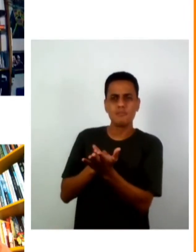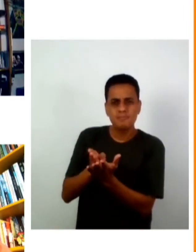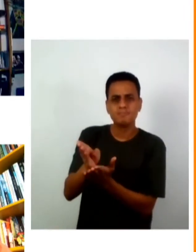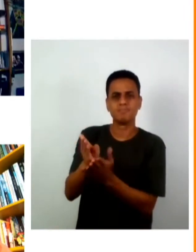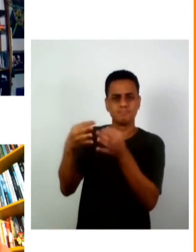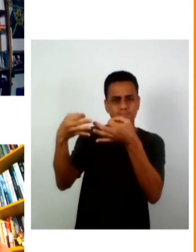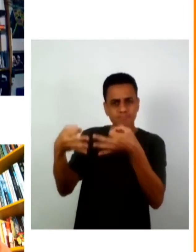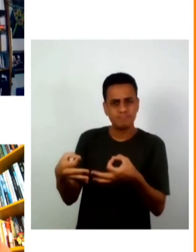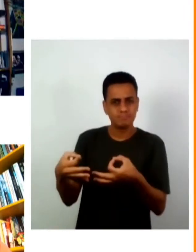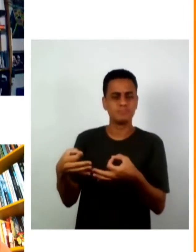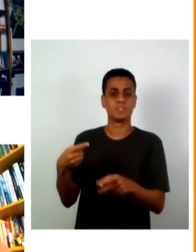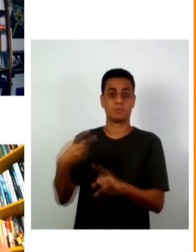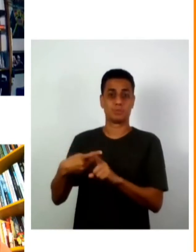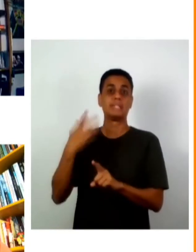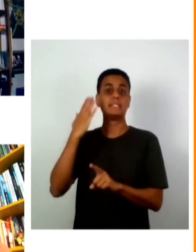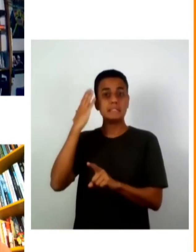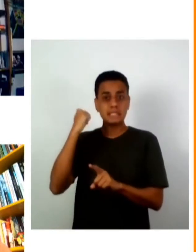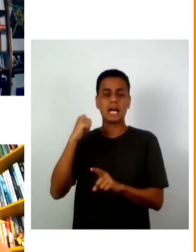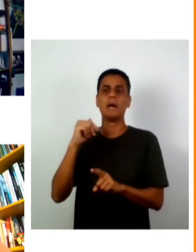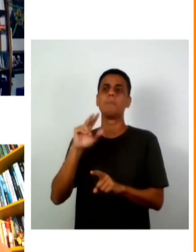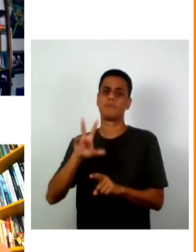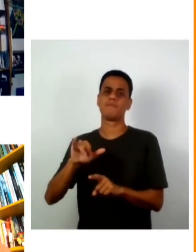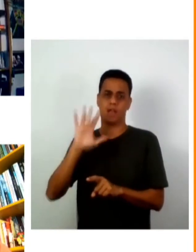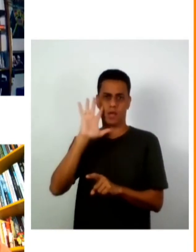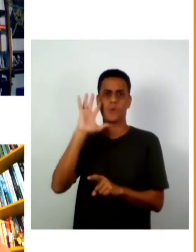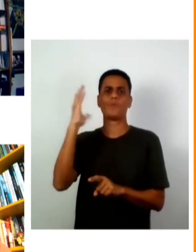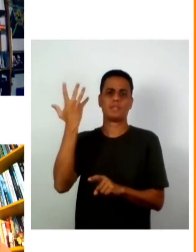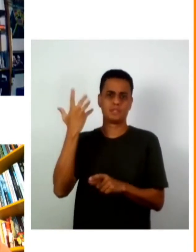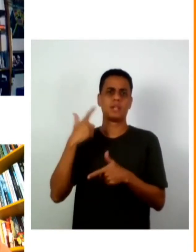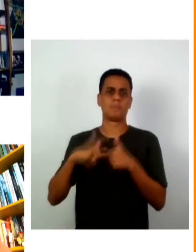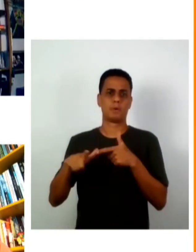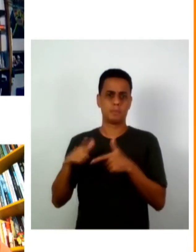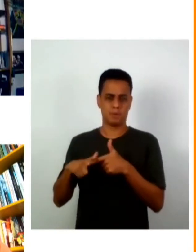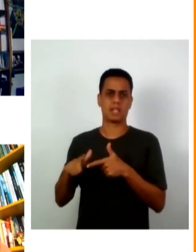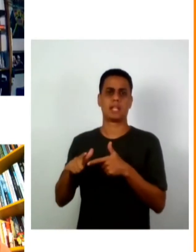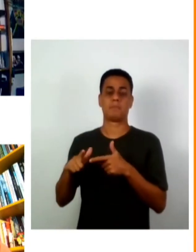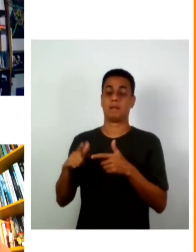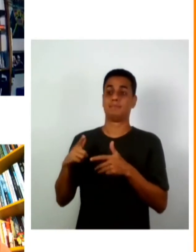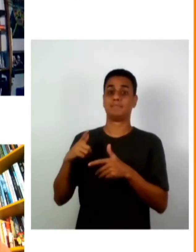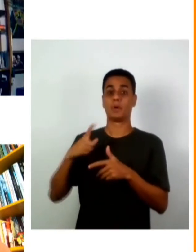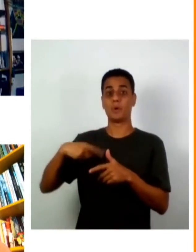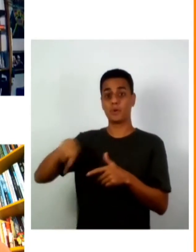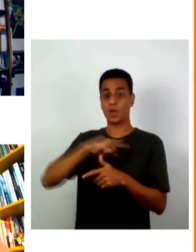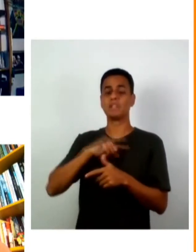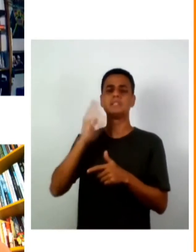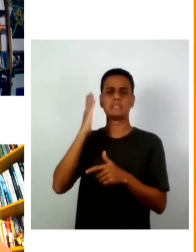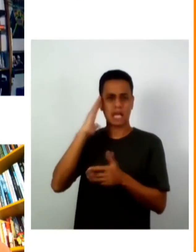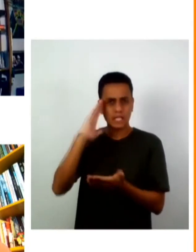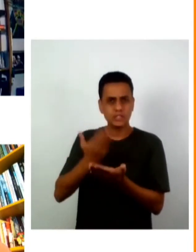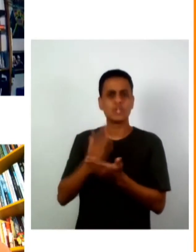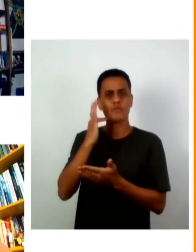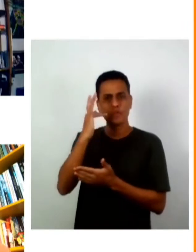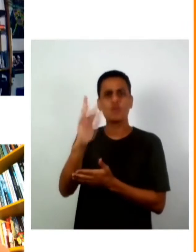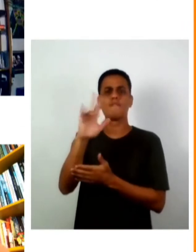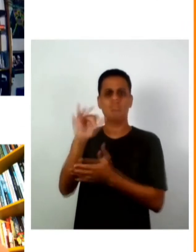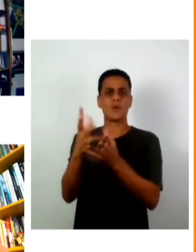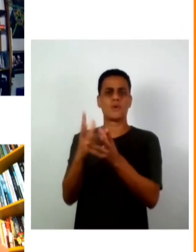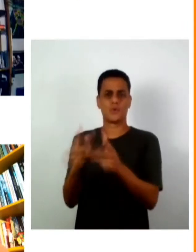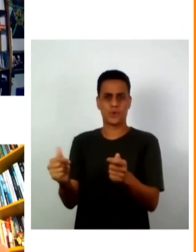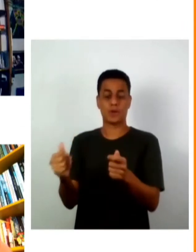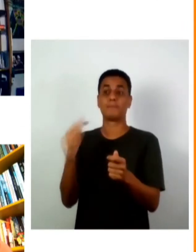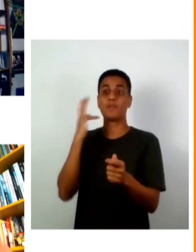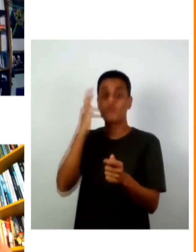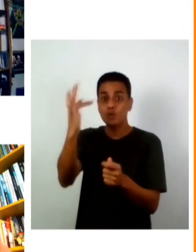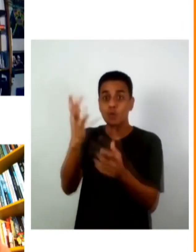porque nós também sabemos que isso vai passar e quando isso passar nós queremos saber o que nós